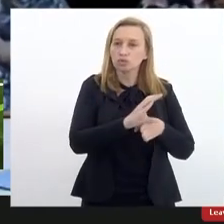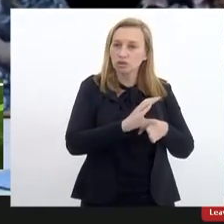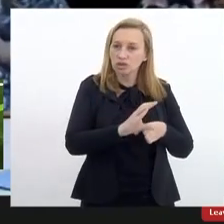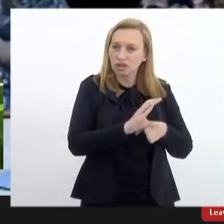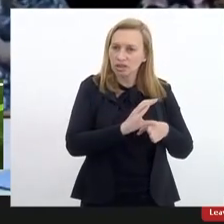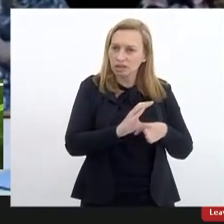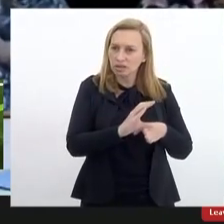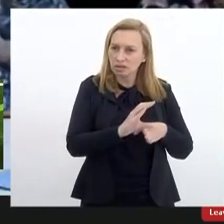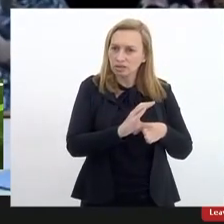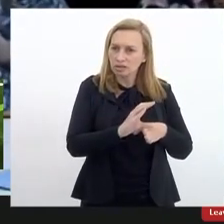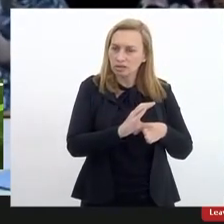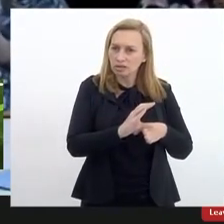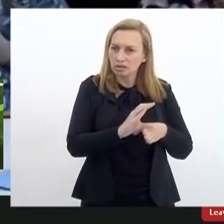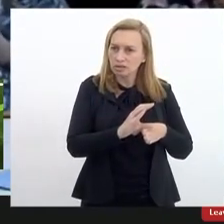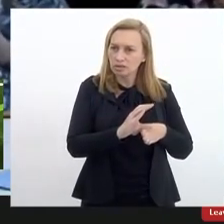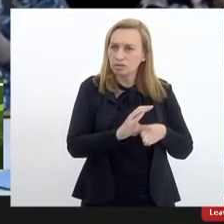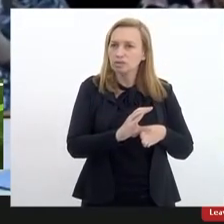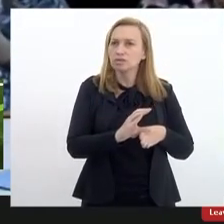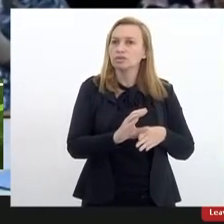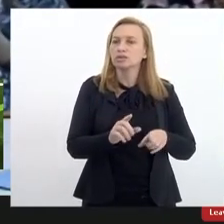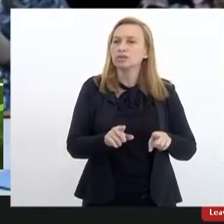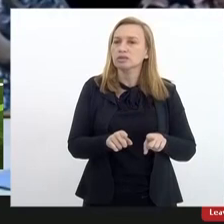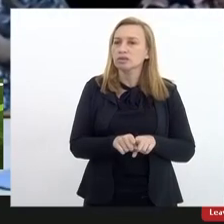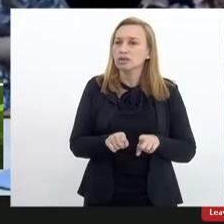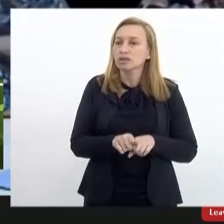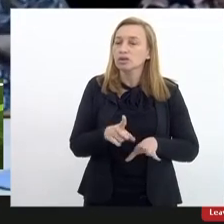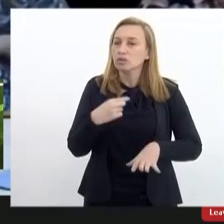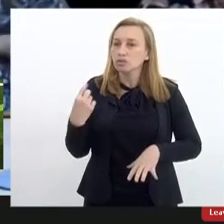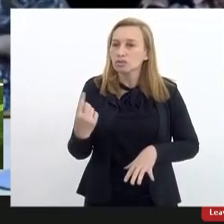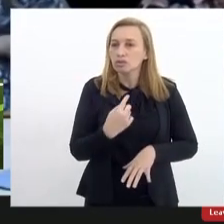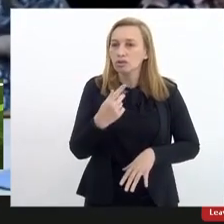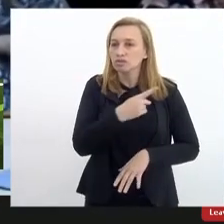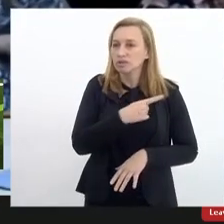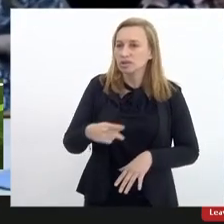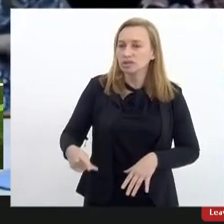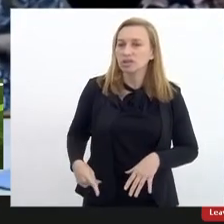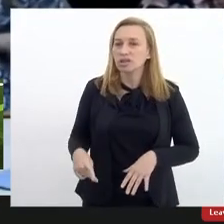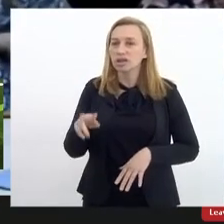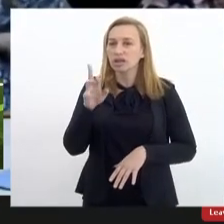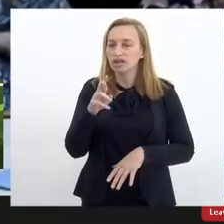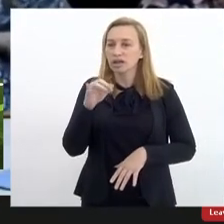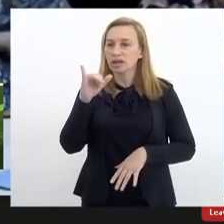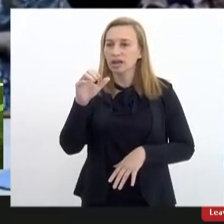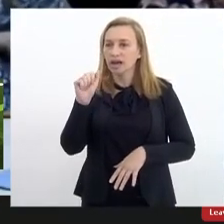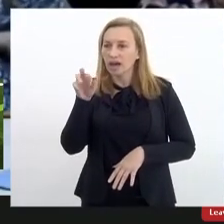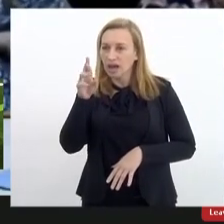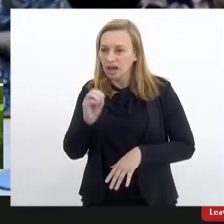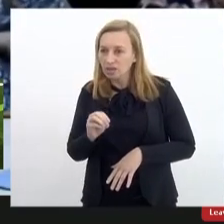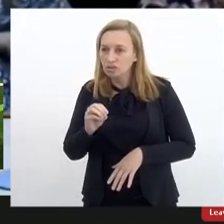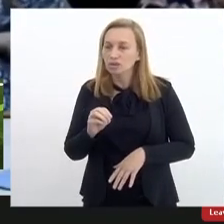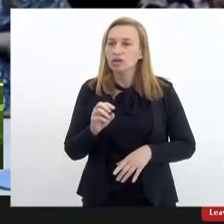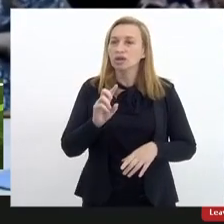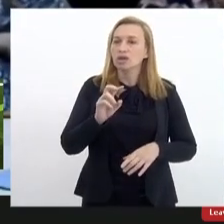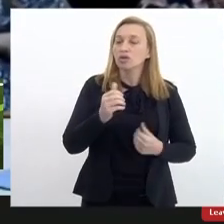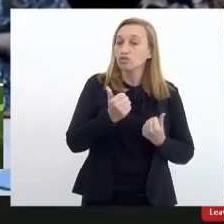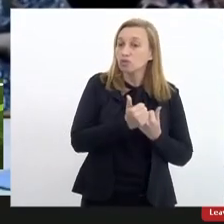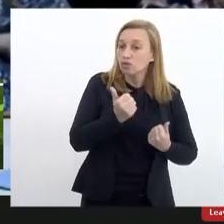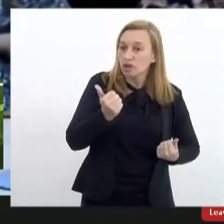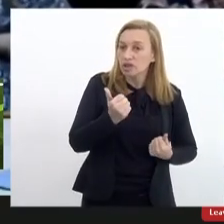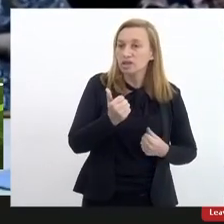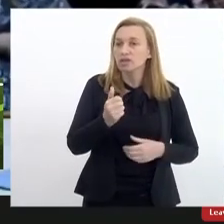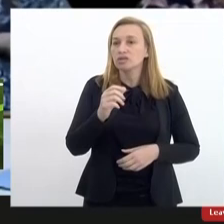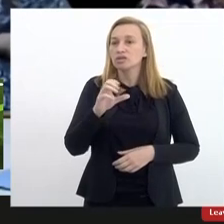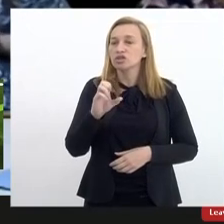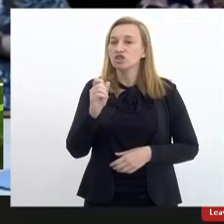assim como do nosso presidente o Ricardo Tonassi seu vice o